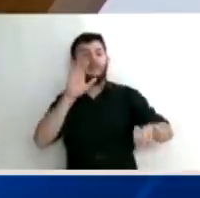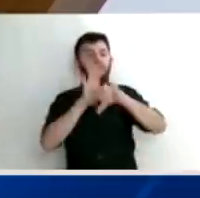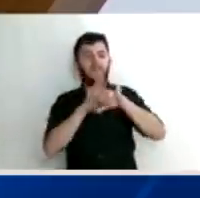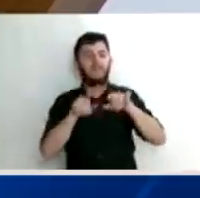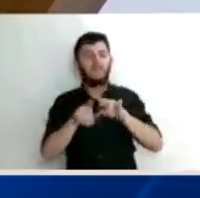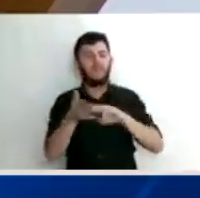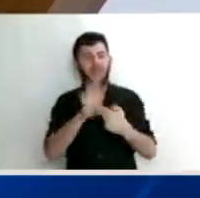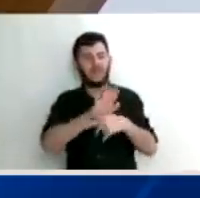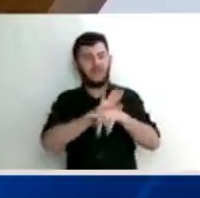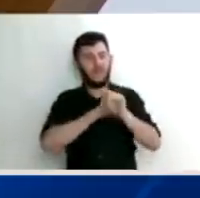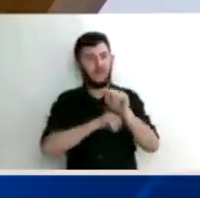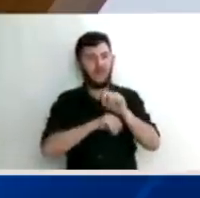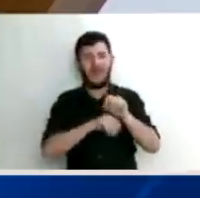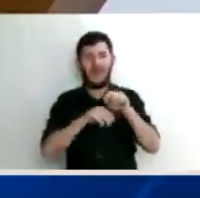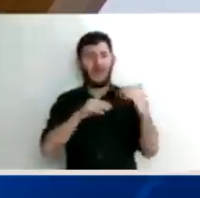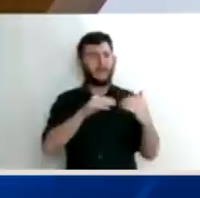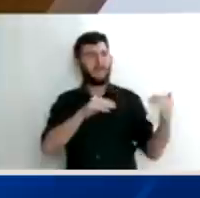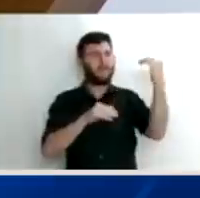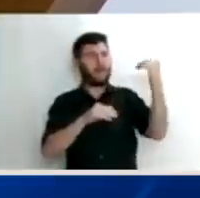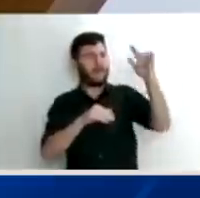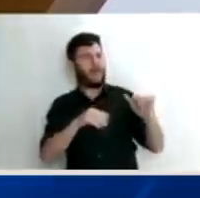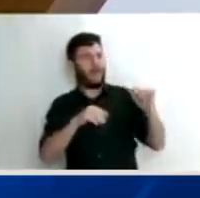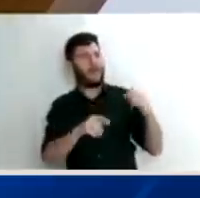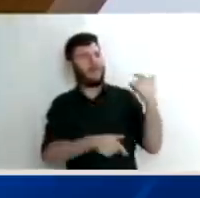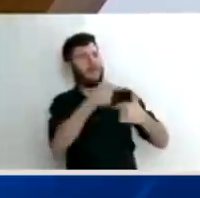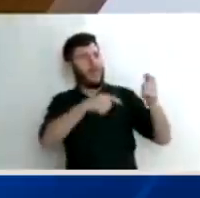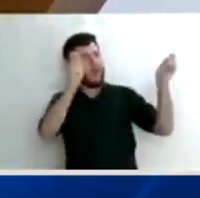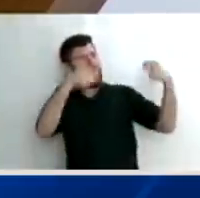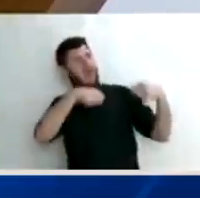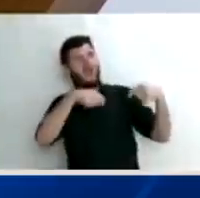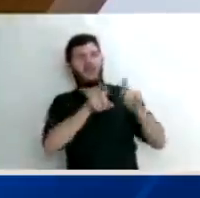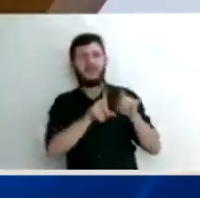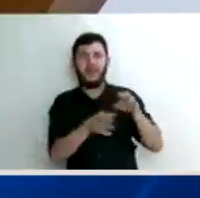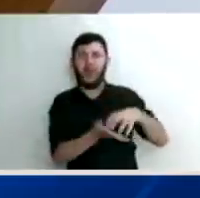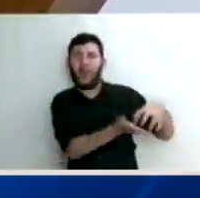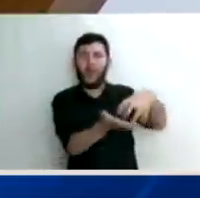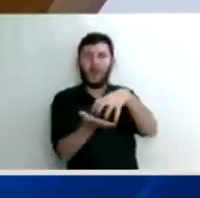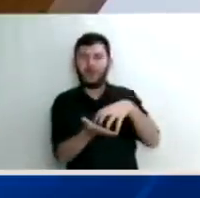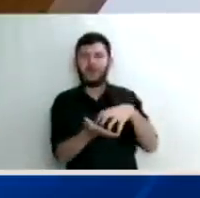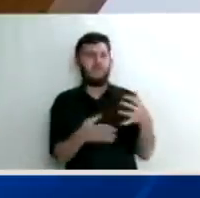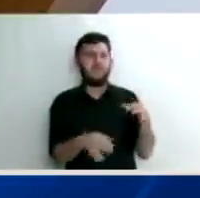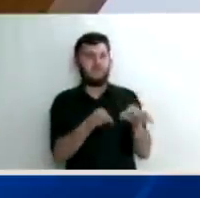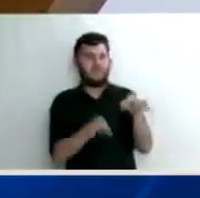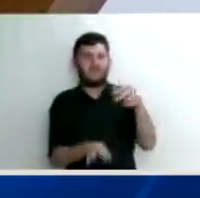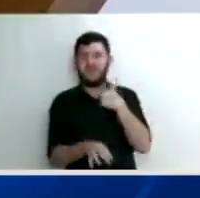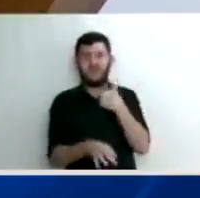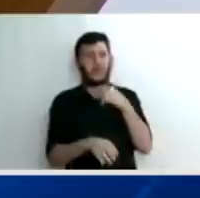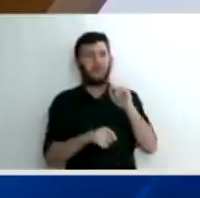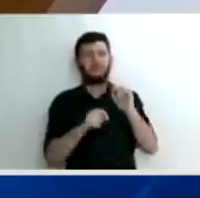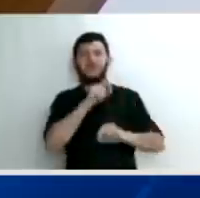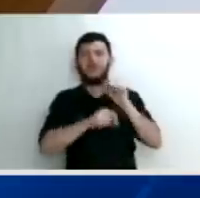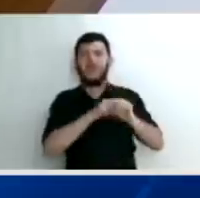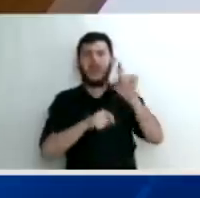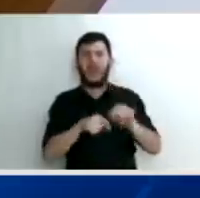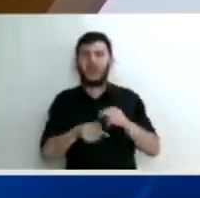especial, uma vez que a competência da 13ª vara federal de Curitiba, ela já foi